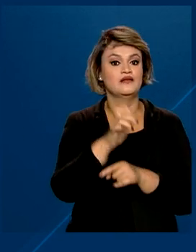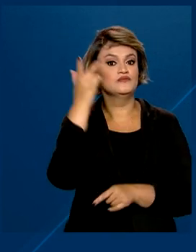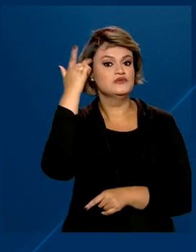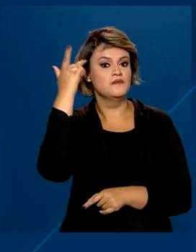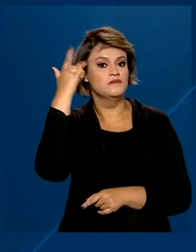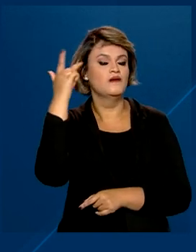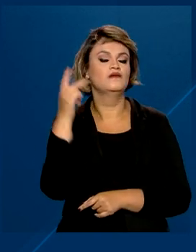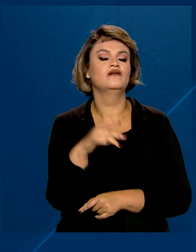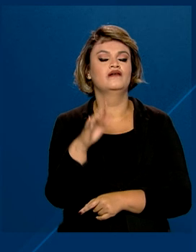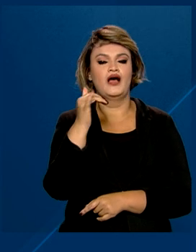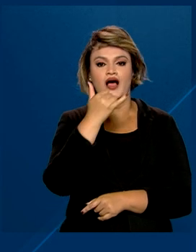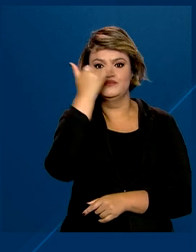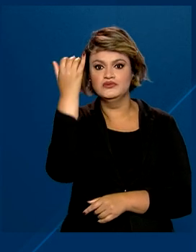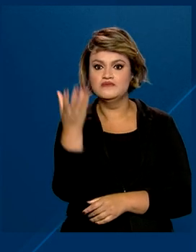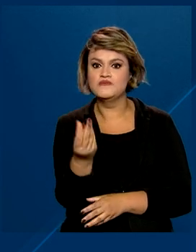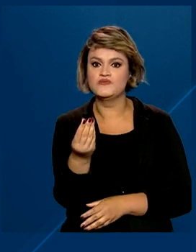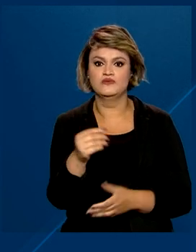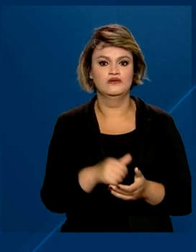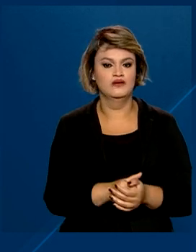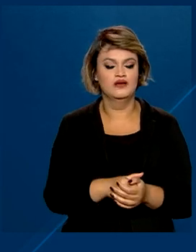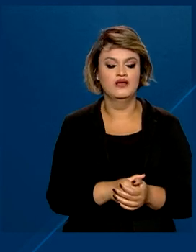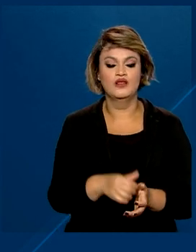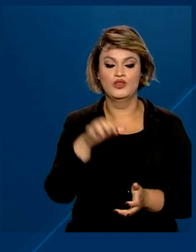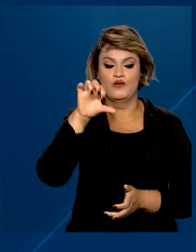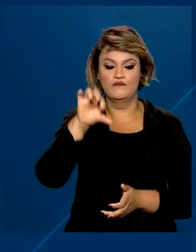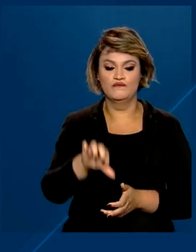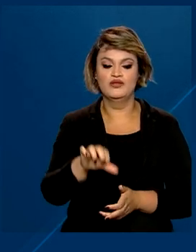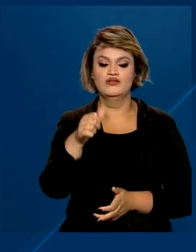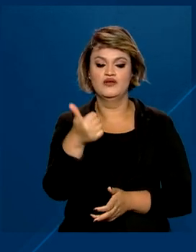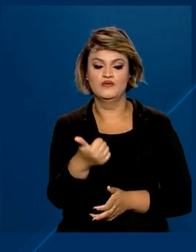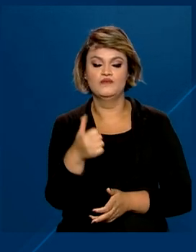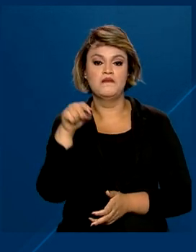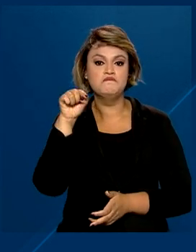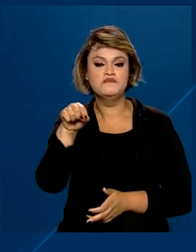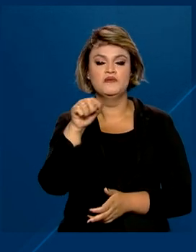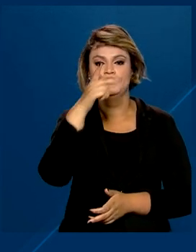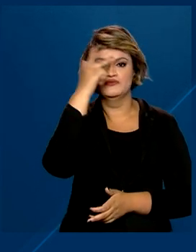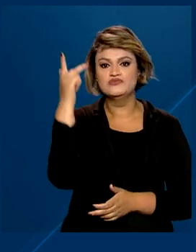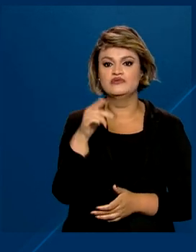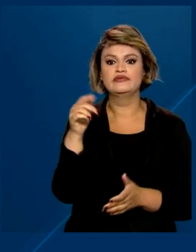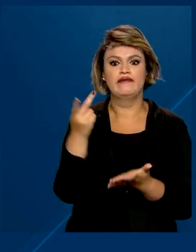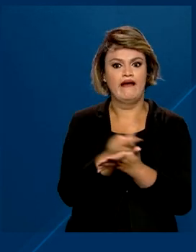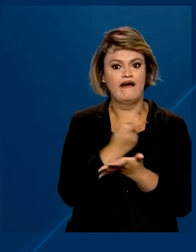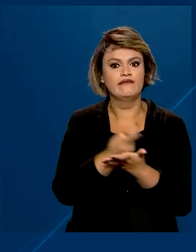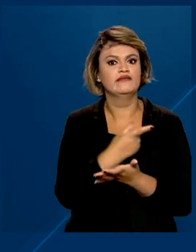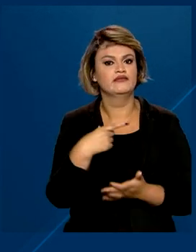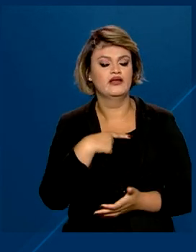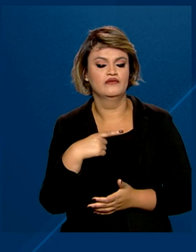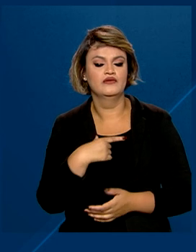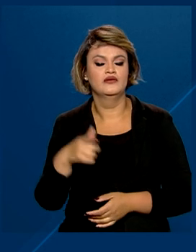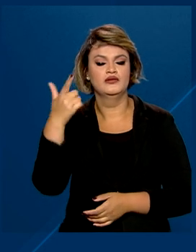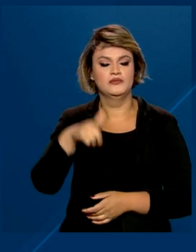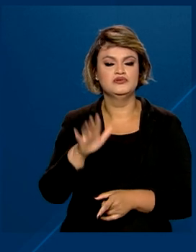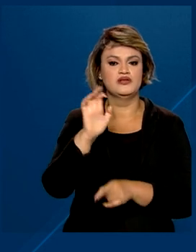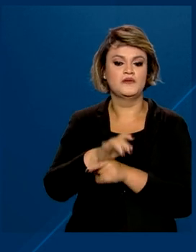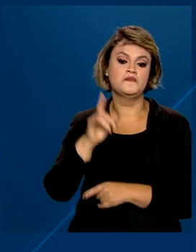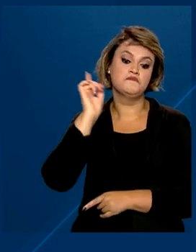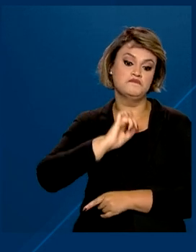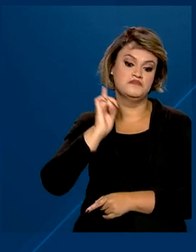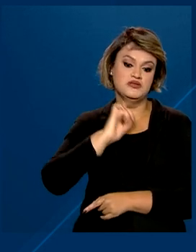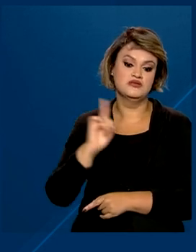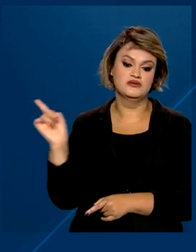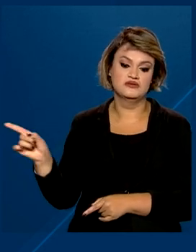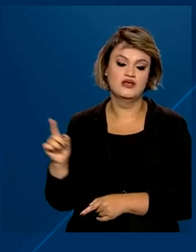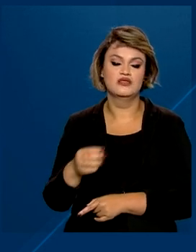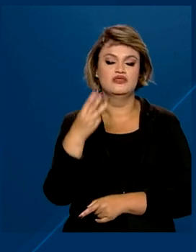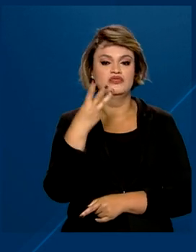maior número de ocorrências, com mais de 91 mil infrações, seguido por Minas Gerais, com quase